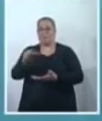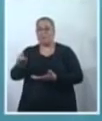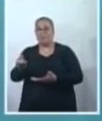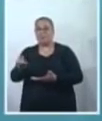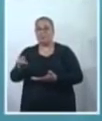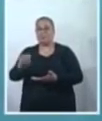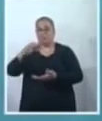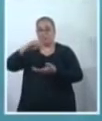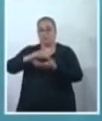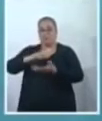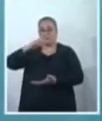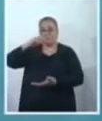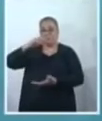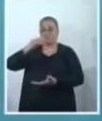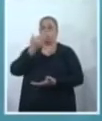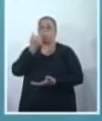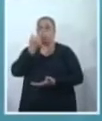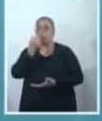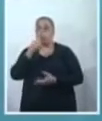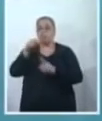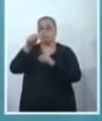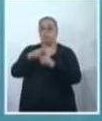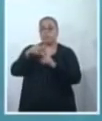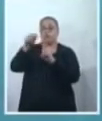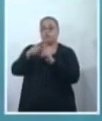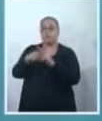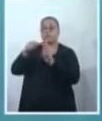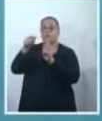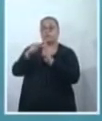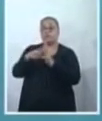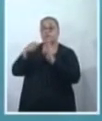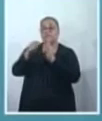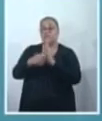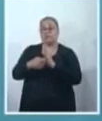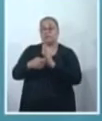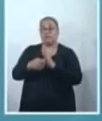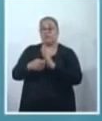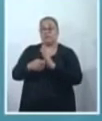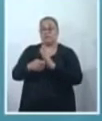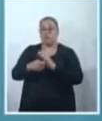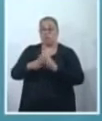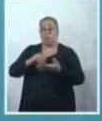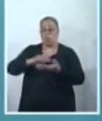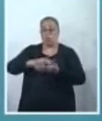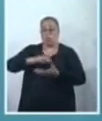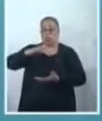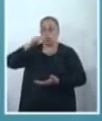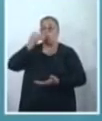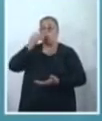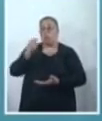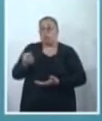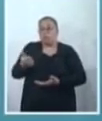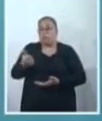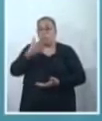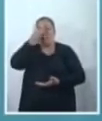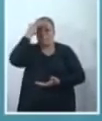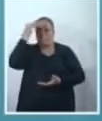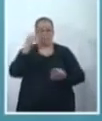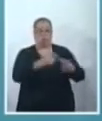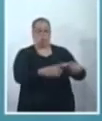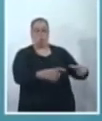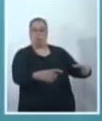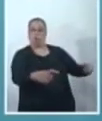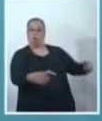mensais? São mensais. E a gente fica apenas refém de outras iniciativas, né? Então,